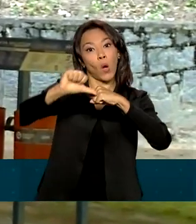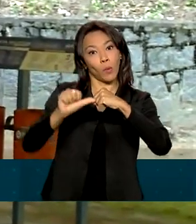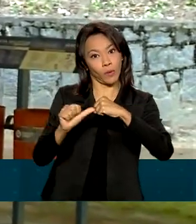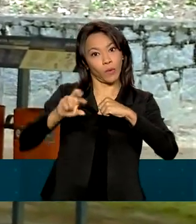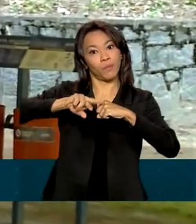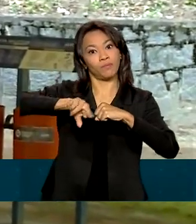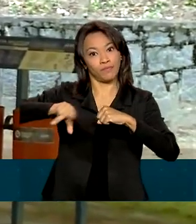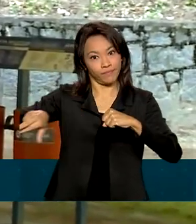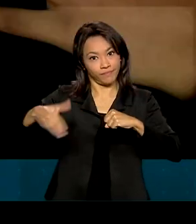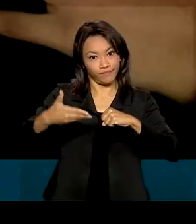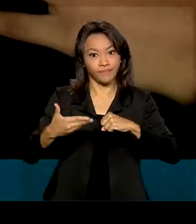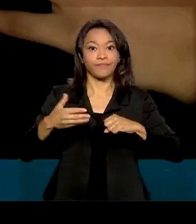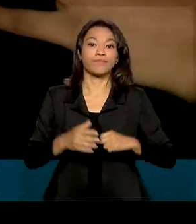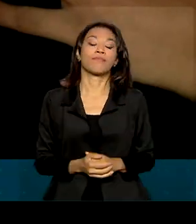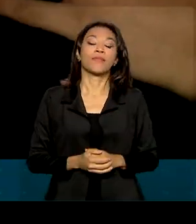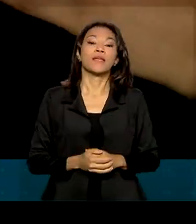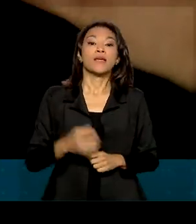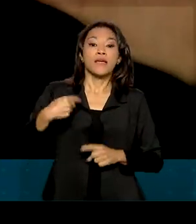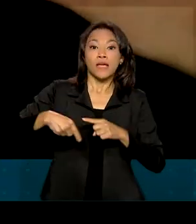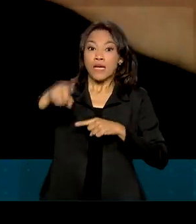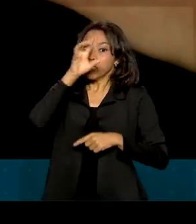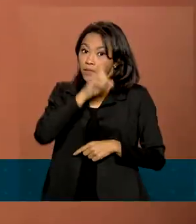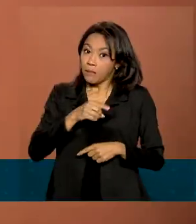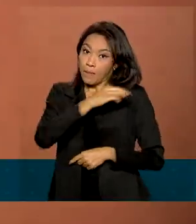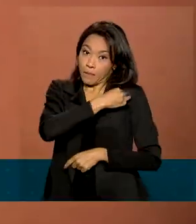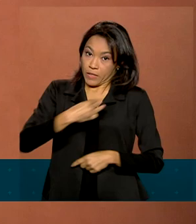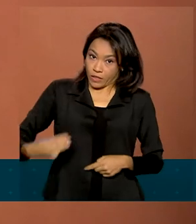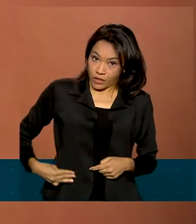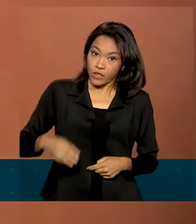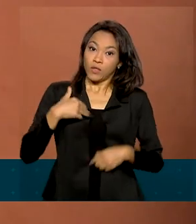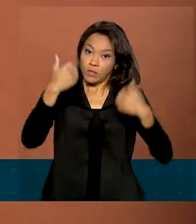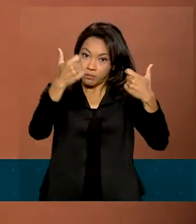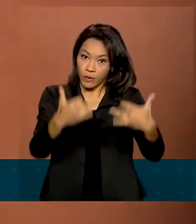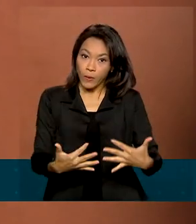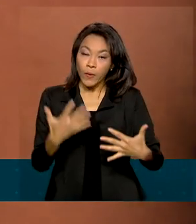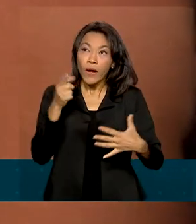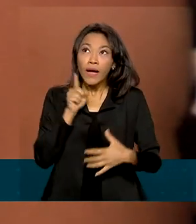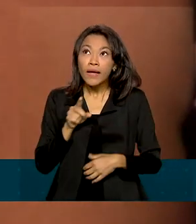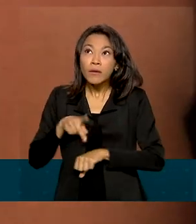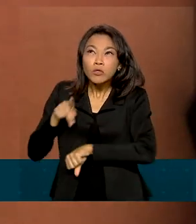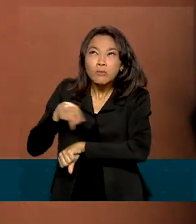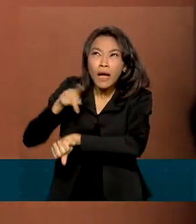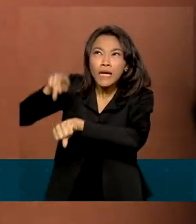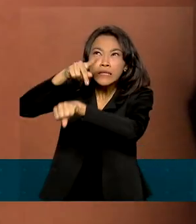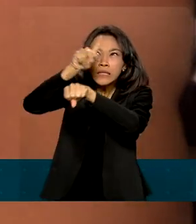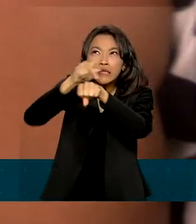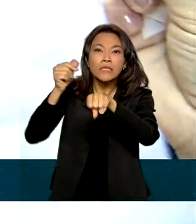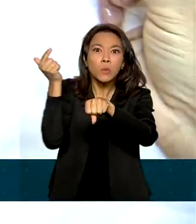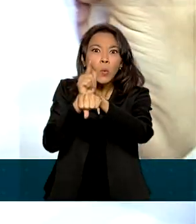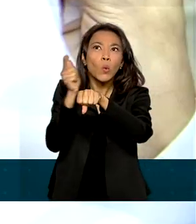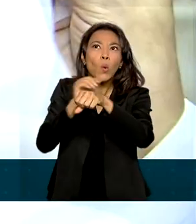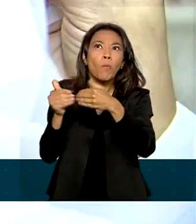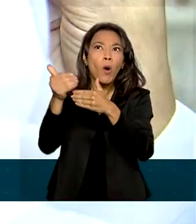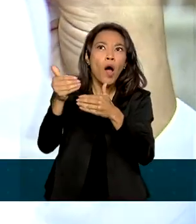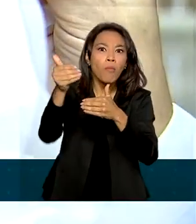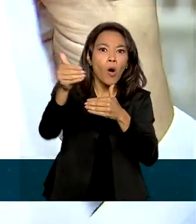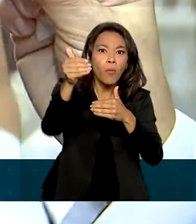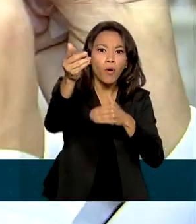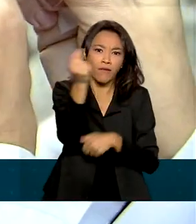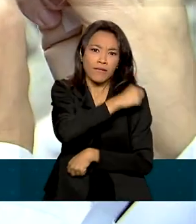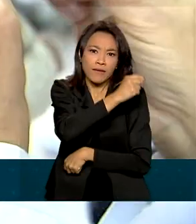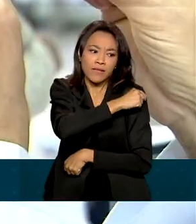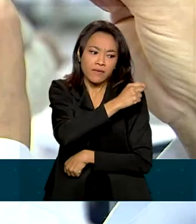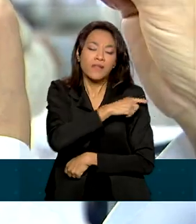fim de semana, o ministro da Saúde, Marcelo Queiroga, disse que aqueles países que estão mais avançados na vacinação, como o Brasil, têm mais